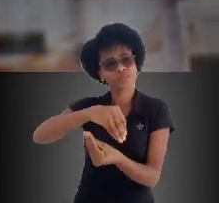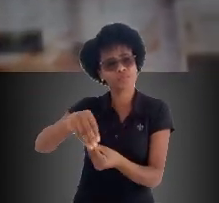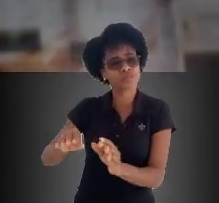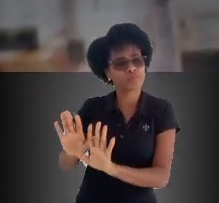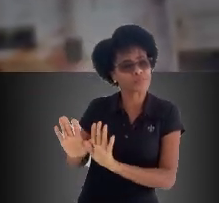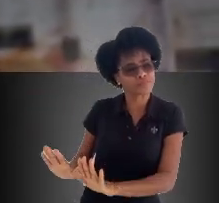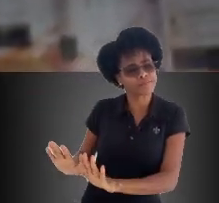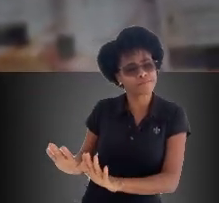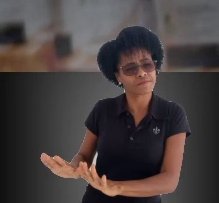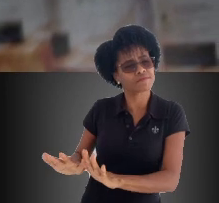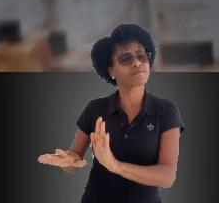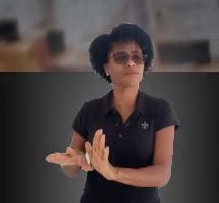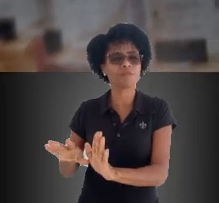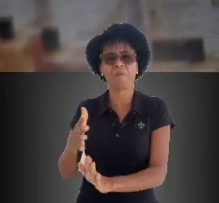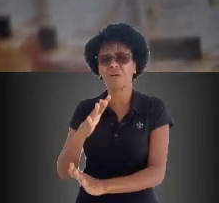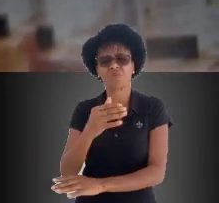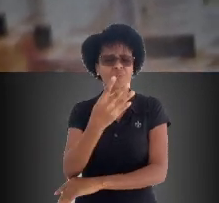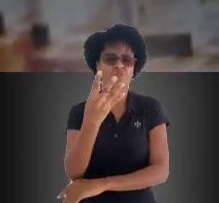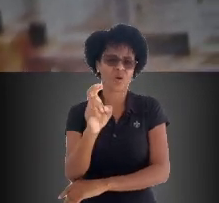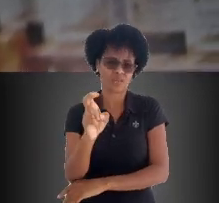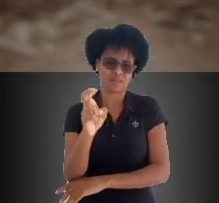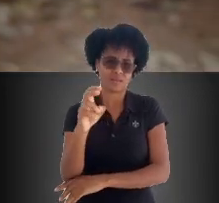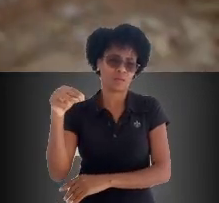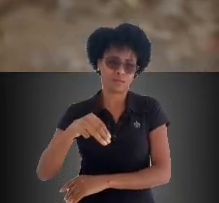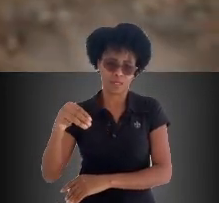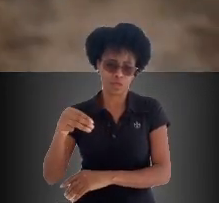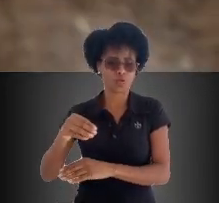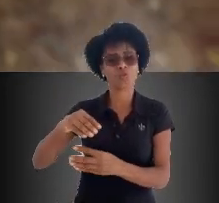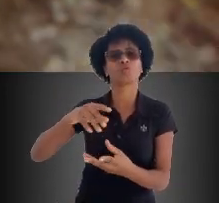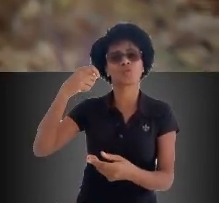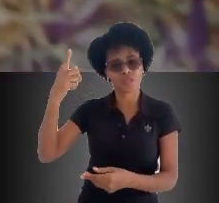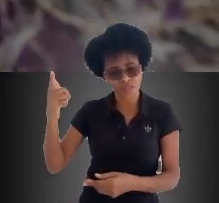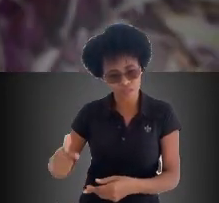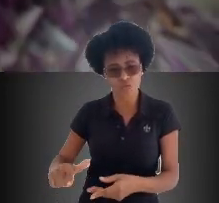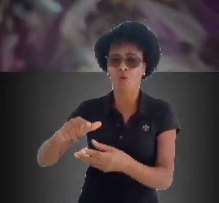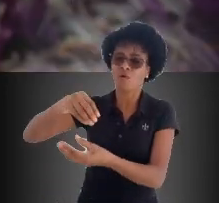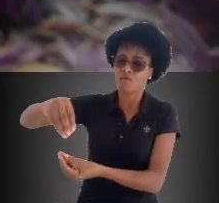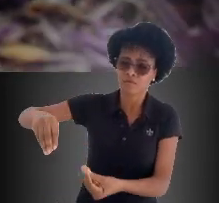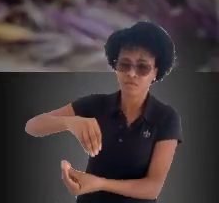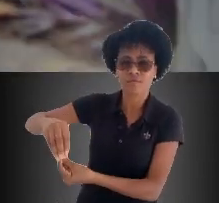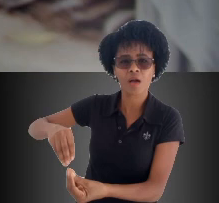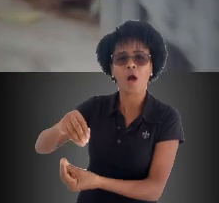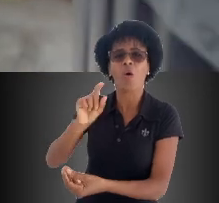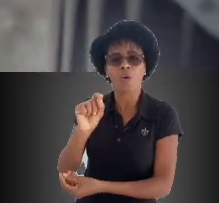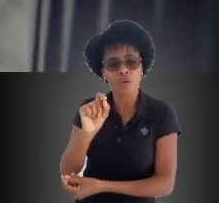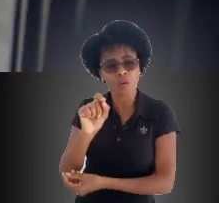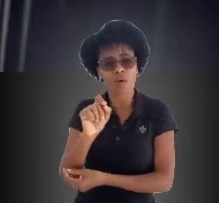espera, deixa decantando ali uma reação em torno de 45 minutos, depois mistura com a soda.